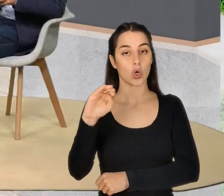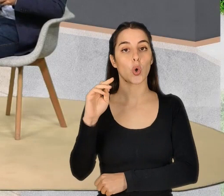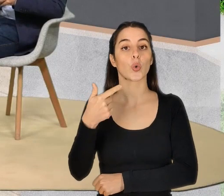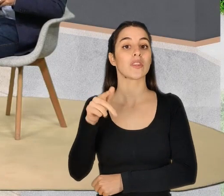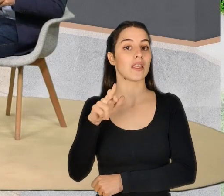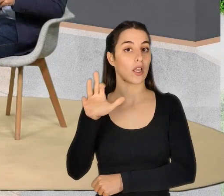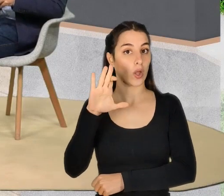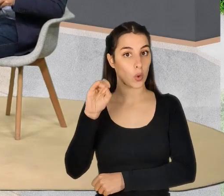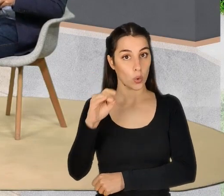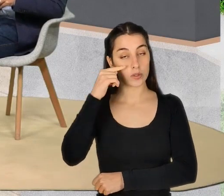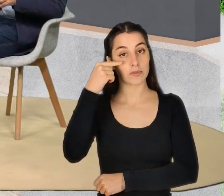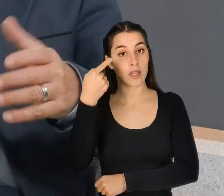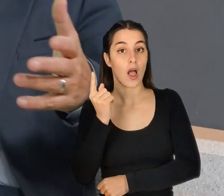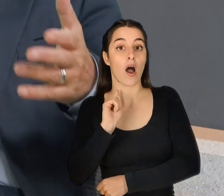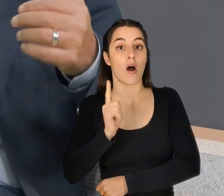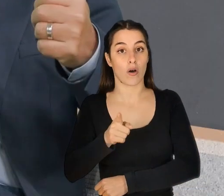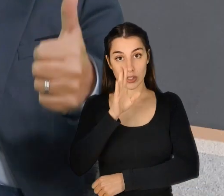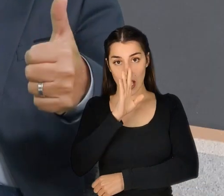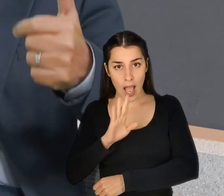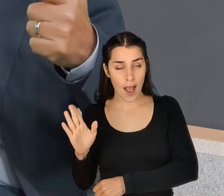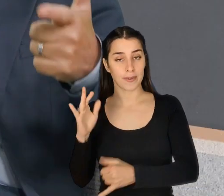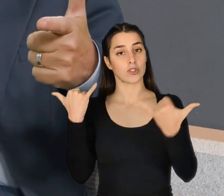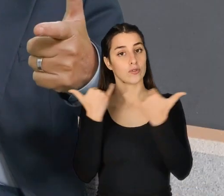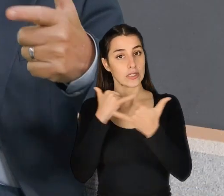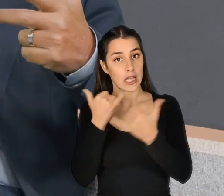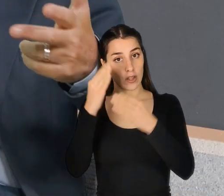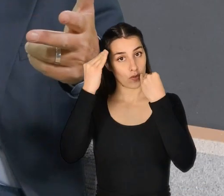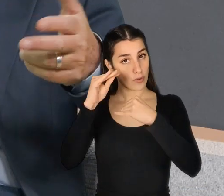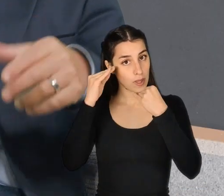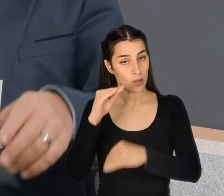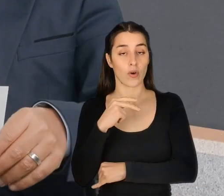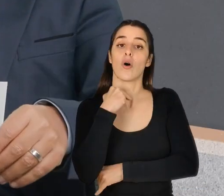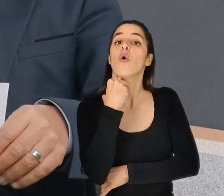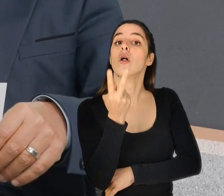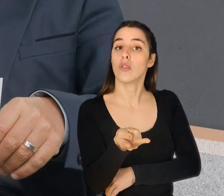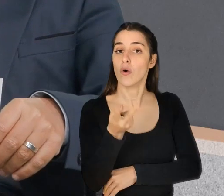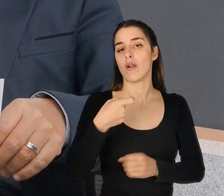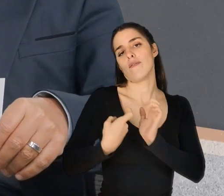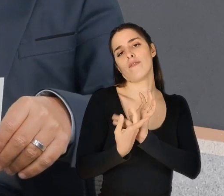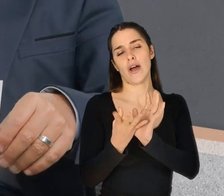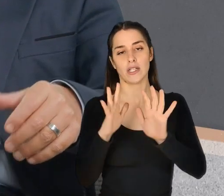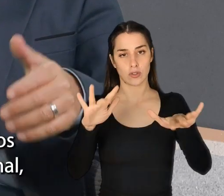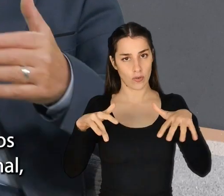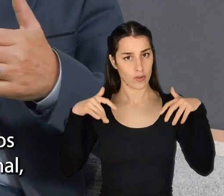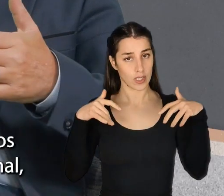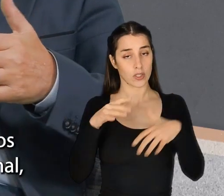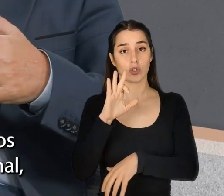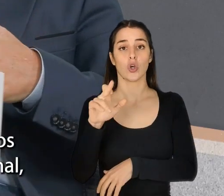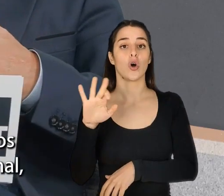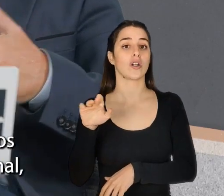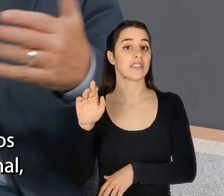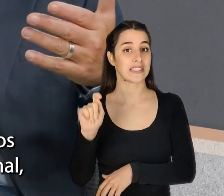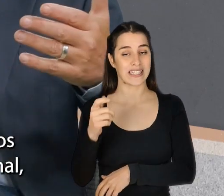Jorge, especialista em hábitos, alta performance, felicidade, formador e orador em múltiplas conferências. O Jorge